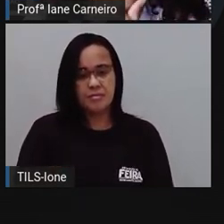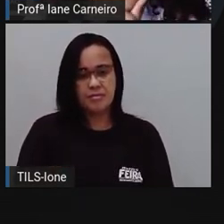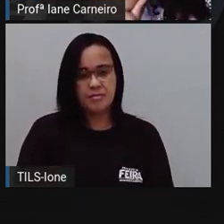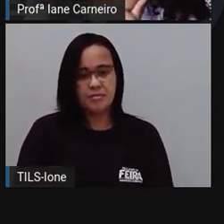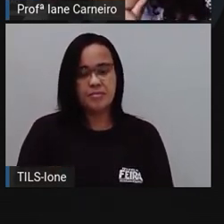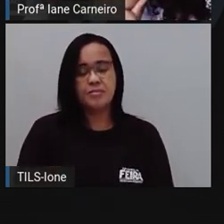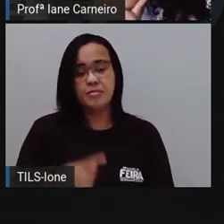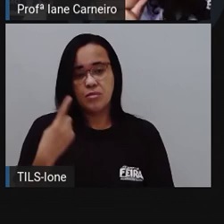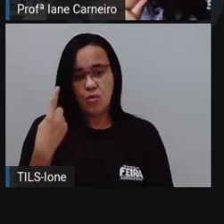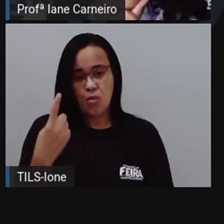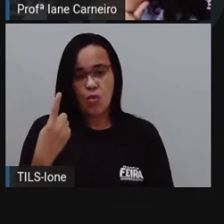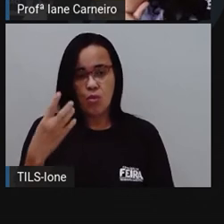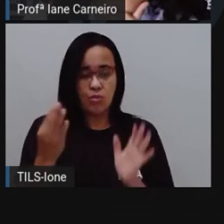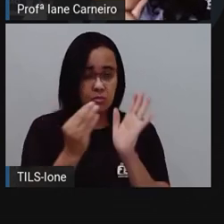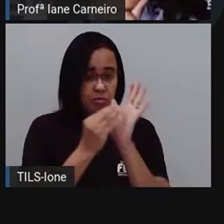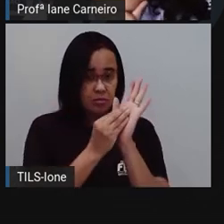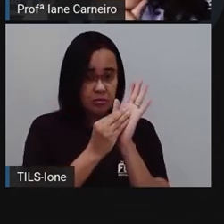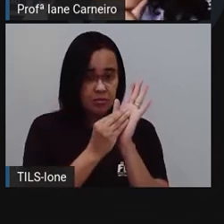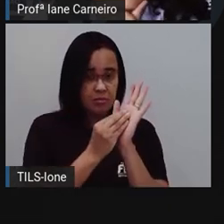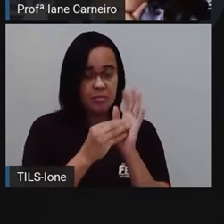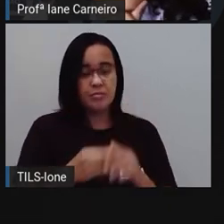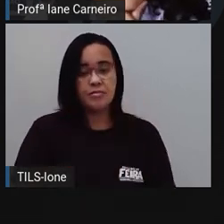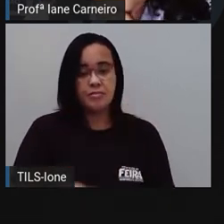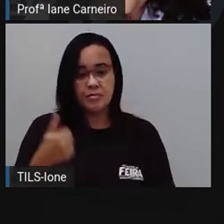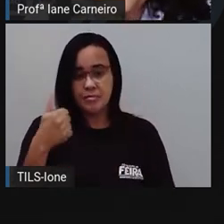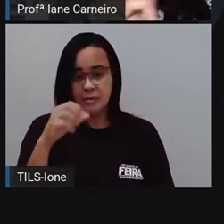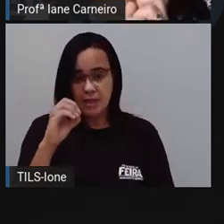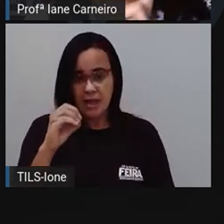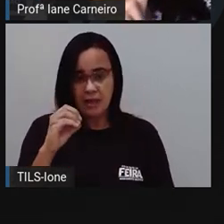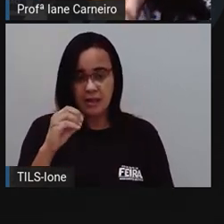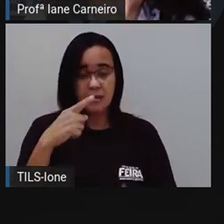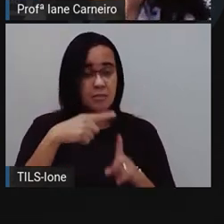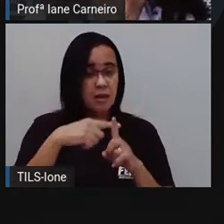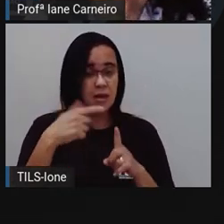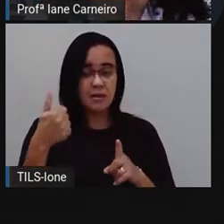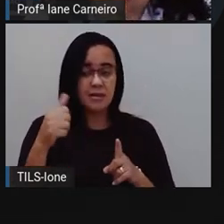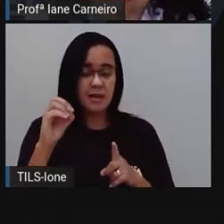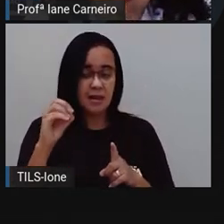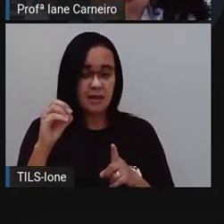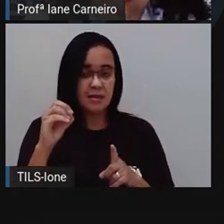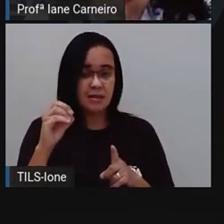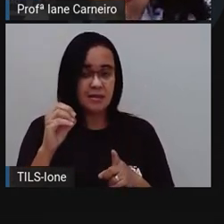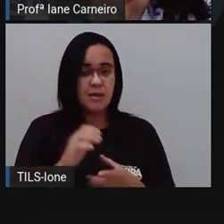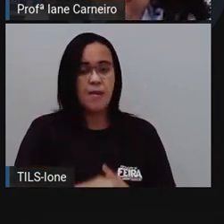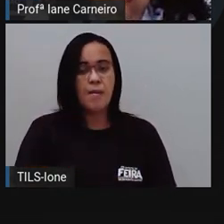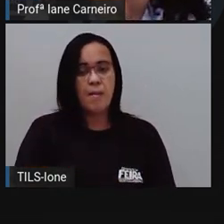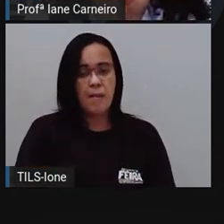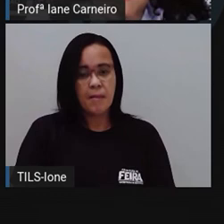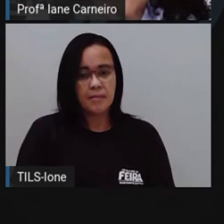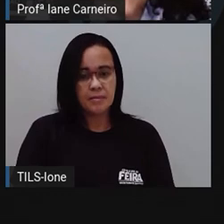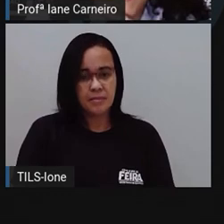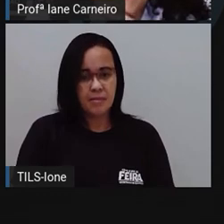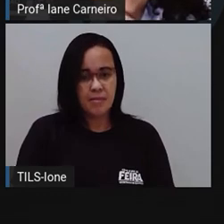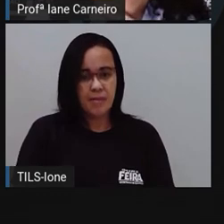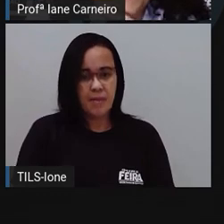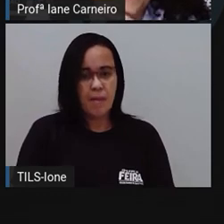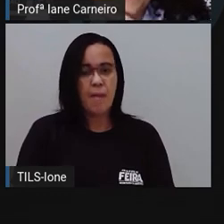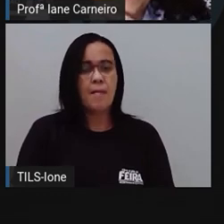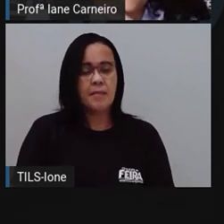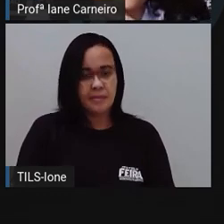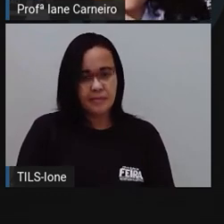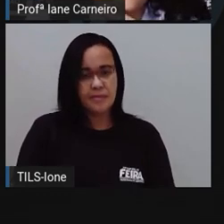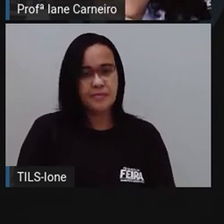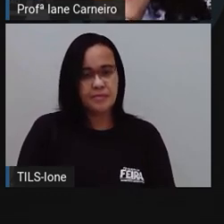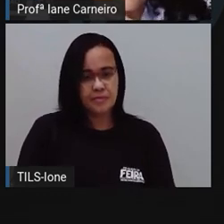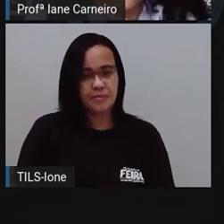Coloco um aqui. Dez mais dez. Ó, esse um não vale um. Esse daqui, da dezena, ele vale dez, tá bom?